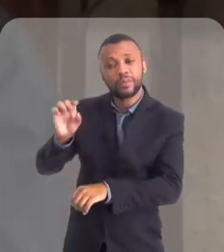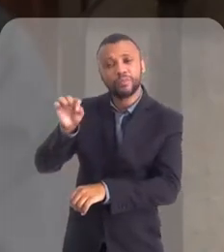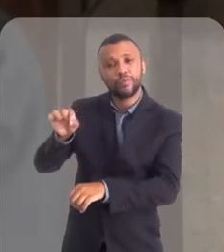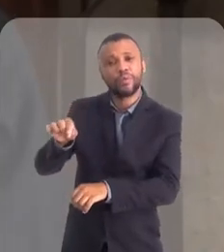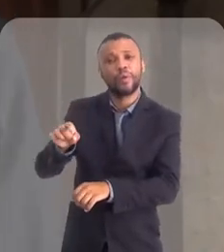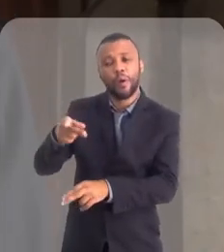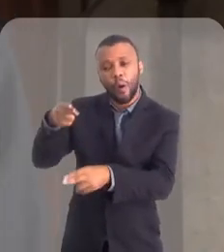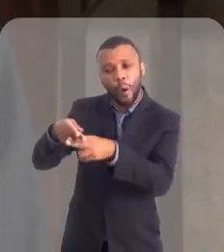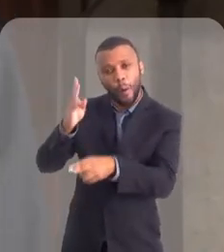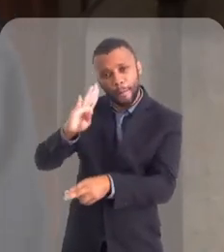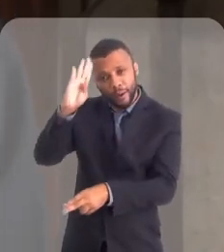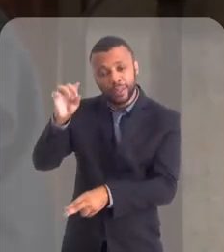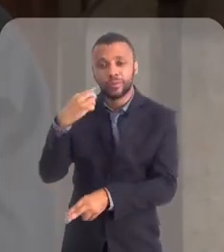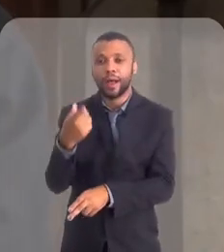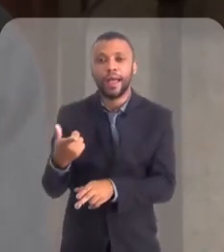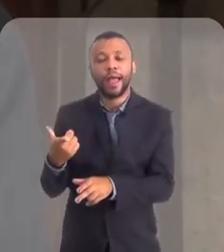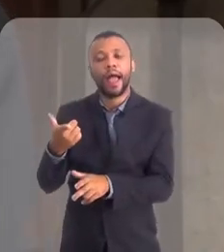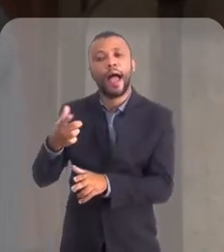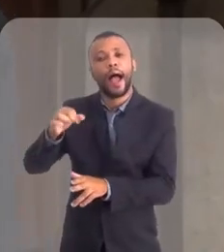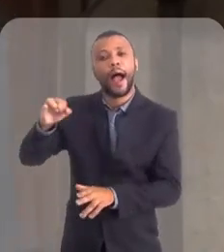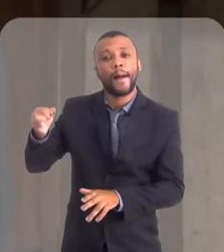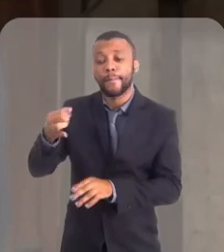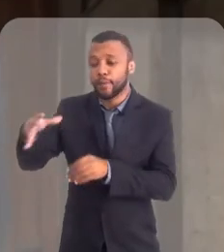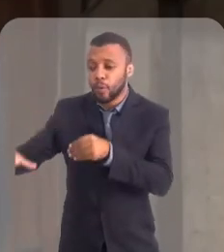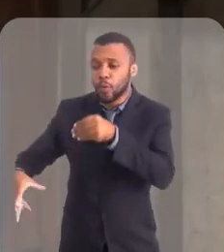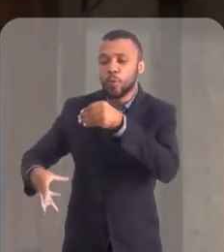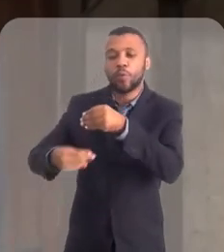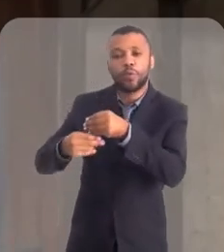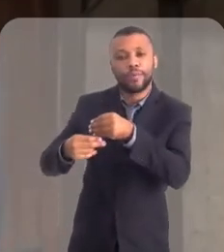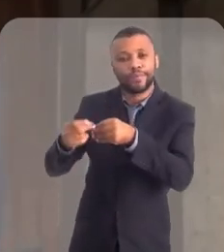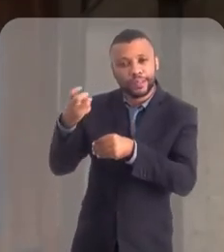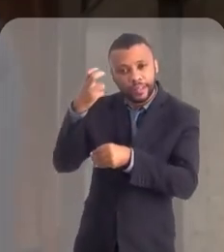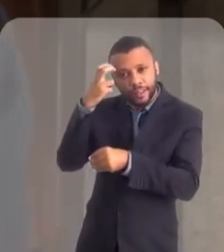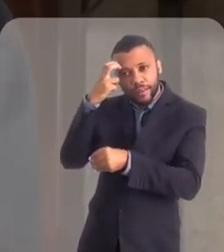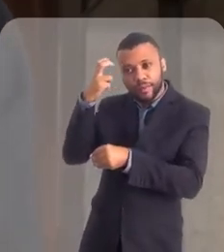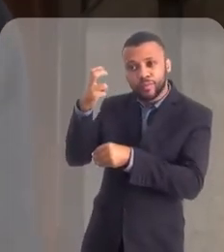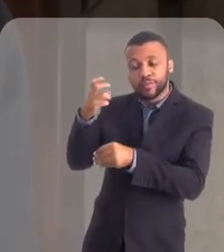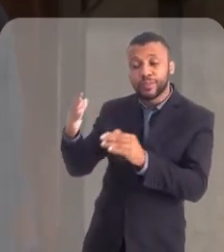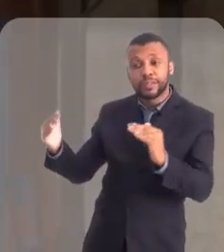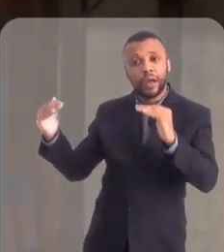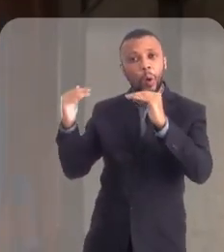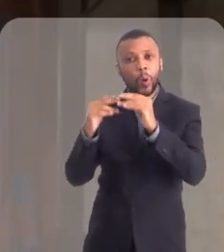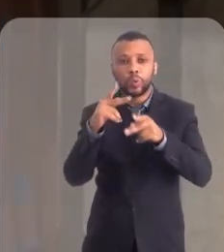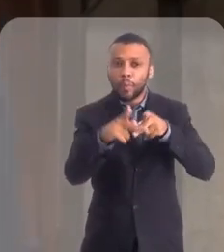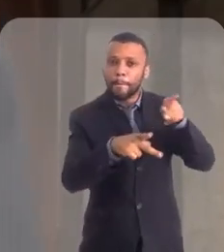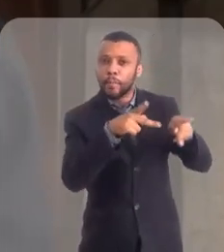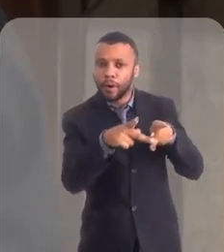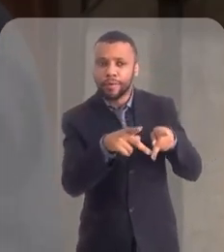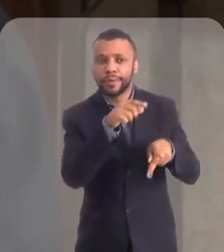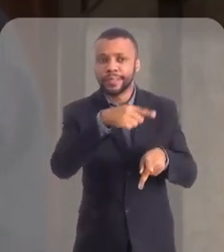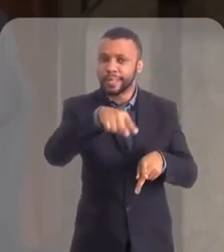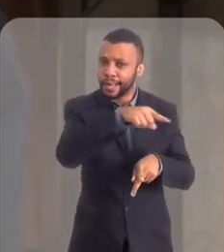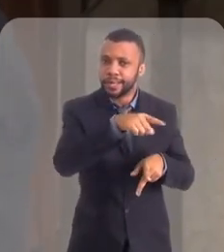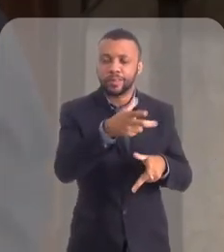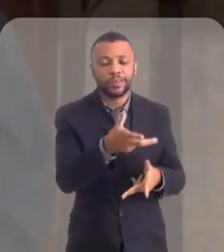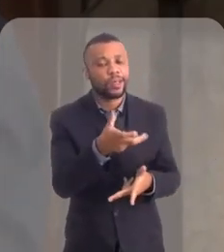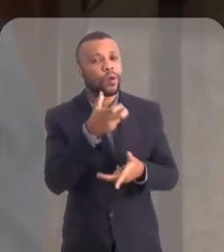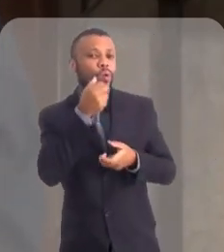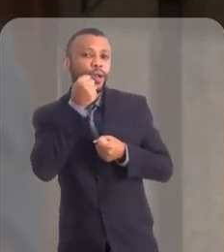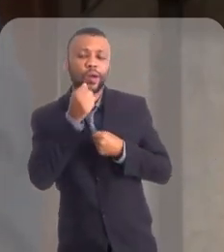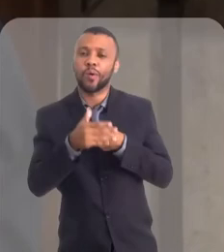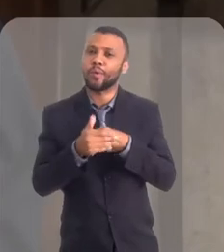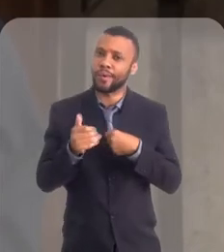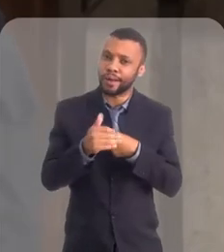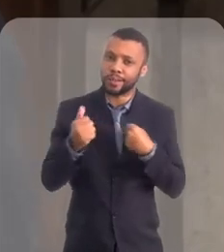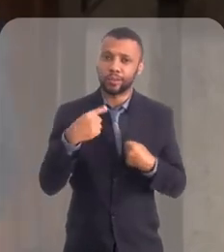precedeu no Brasil, nós também fazemos essa inculturação de acordo com a índole do povo onde estamos e que nos acolheu